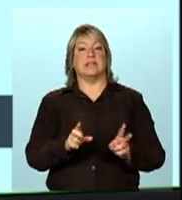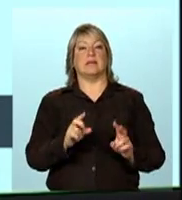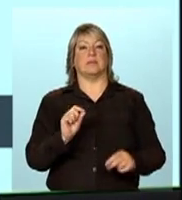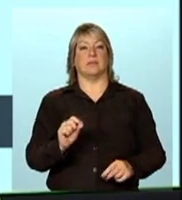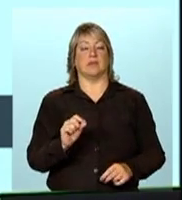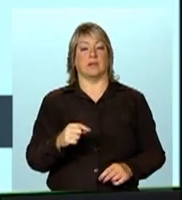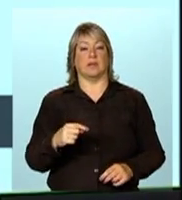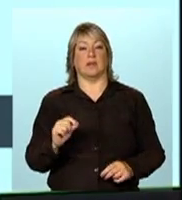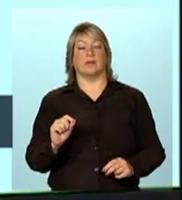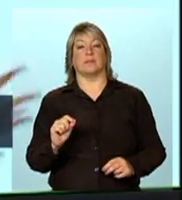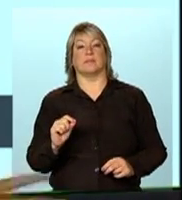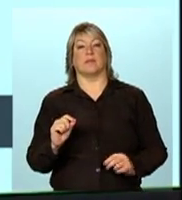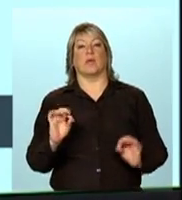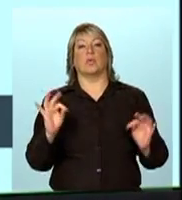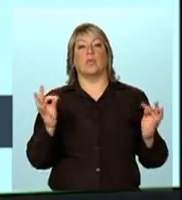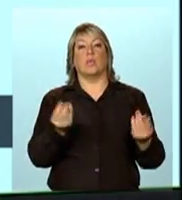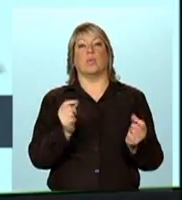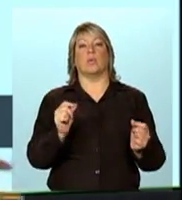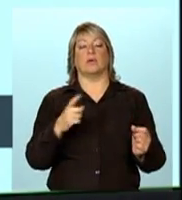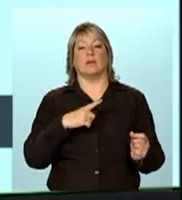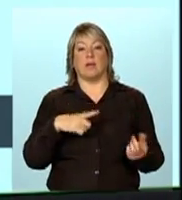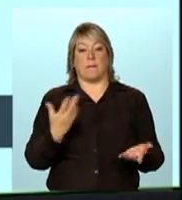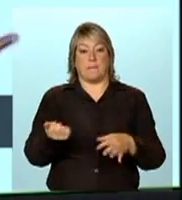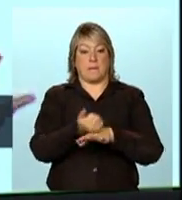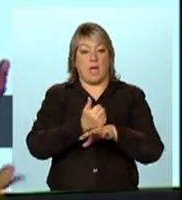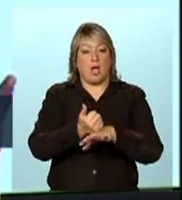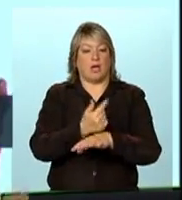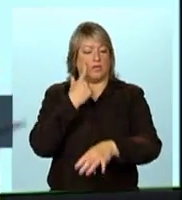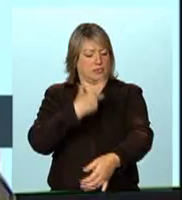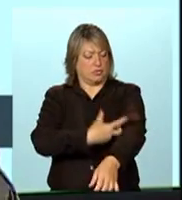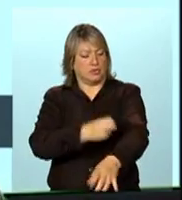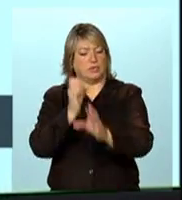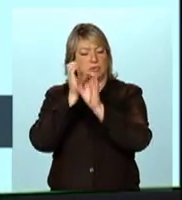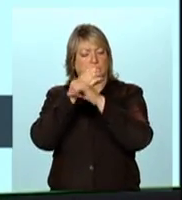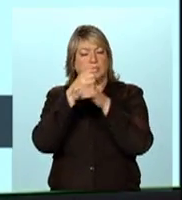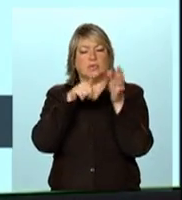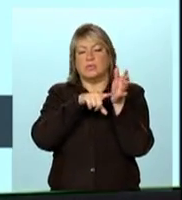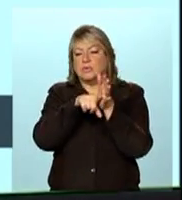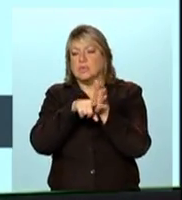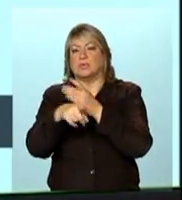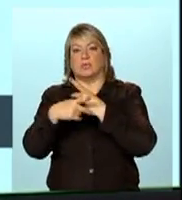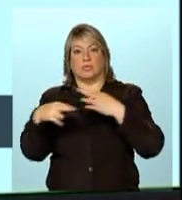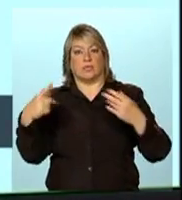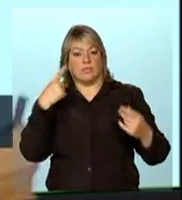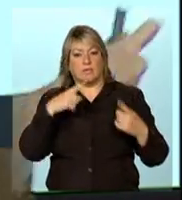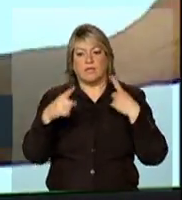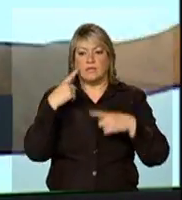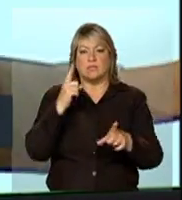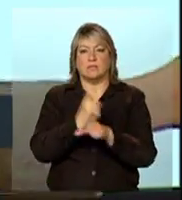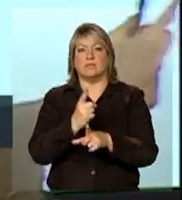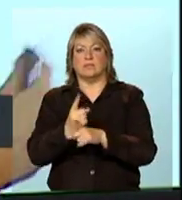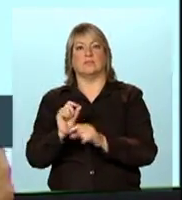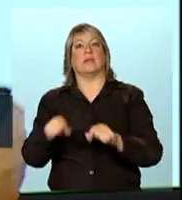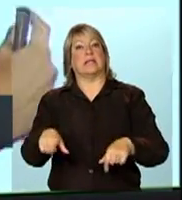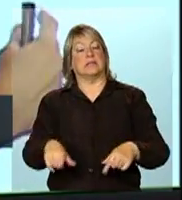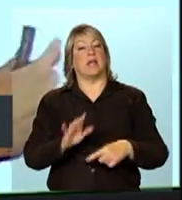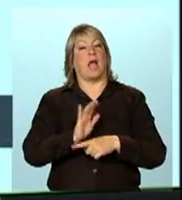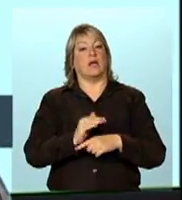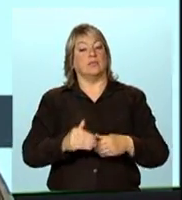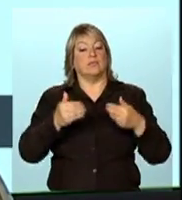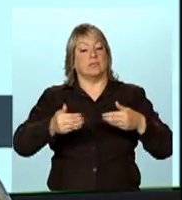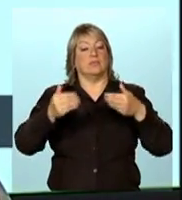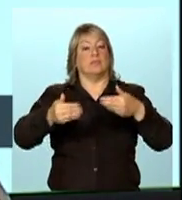melhorias de diagnóstico, de padrão terapêutico, etc., que vão sendo implementadas, elas vão impactando para frente,